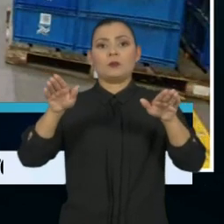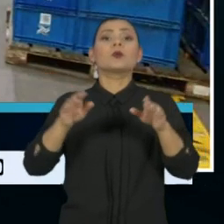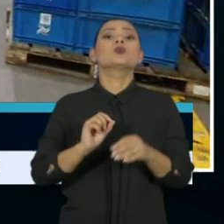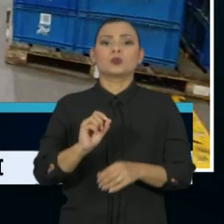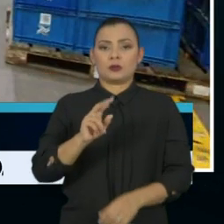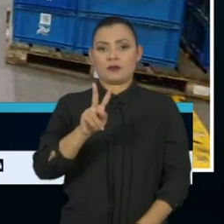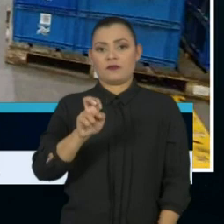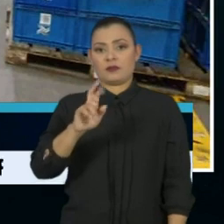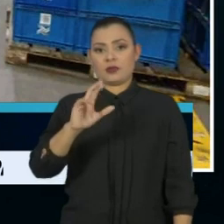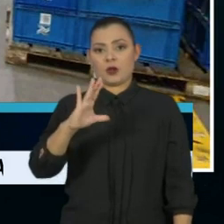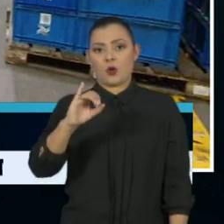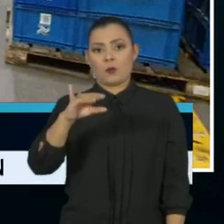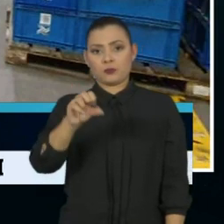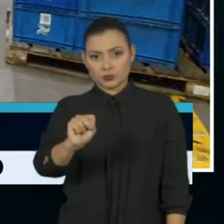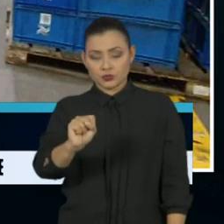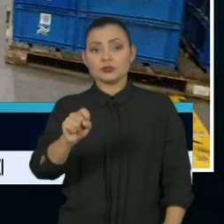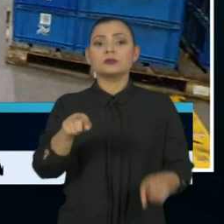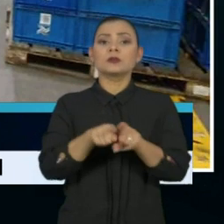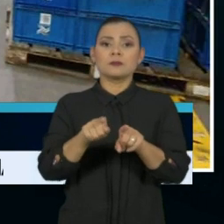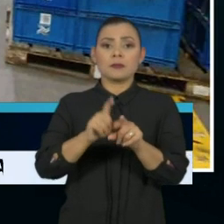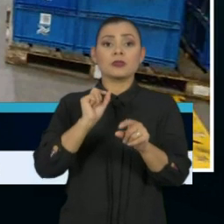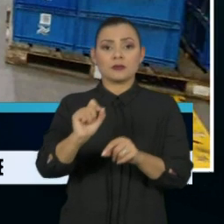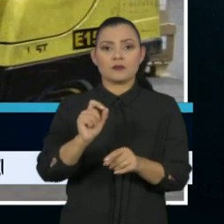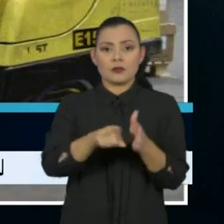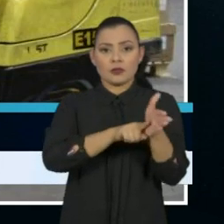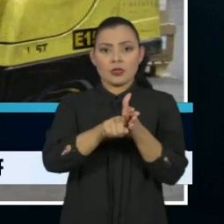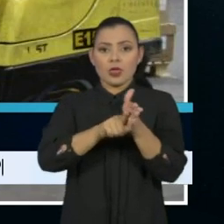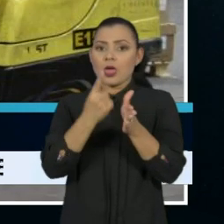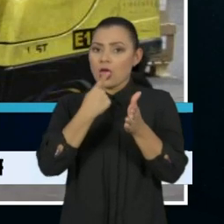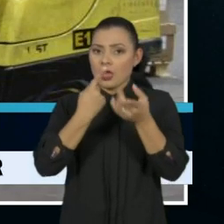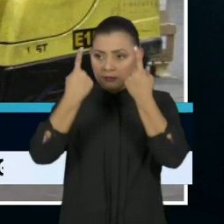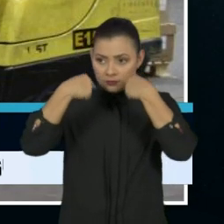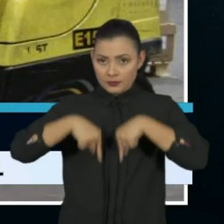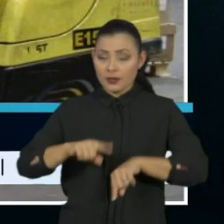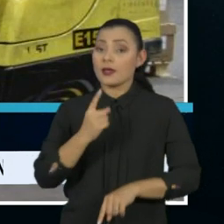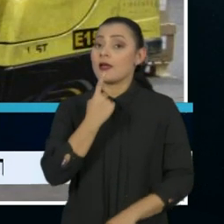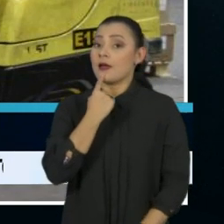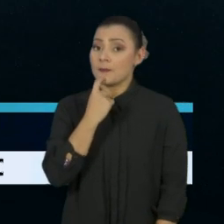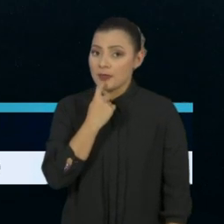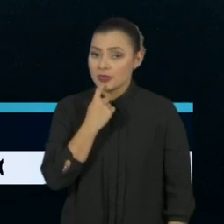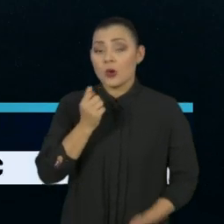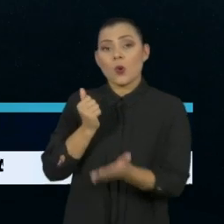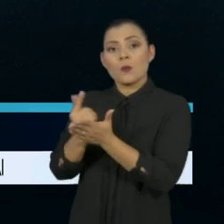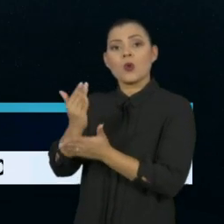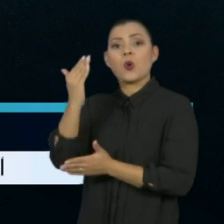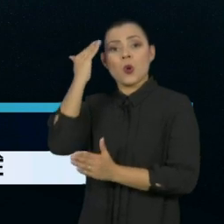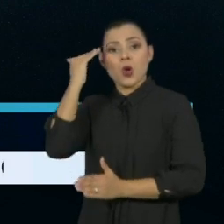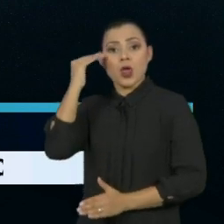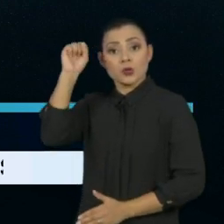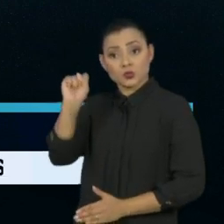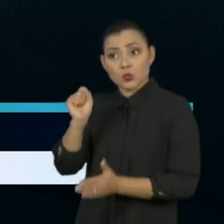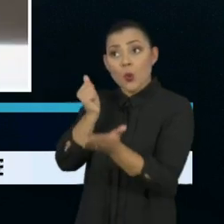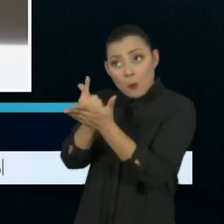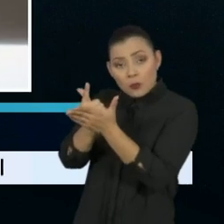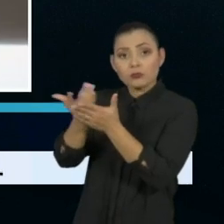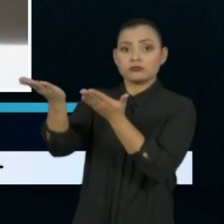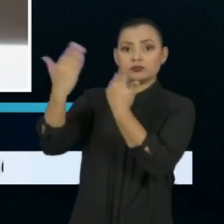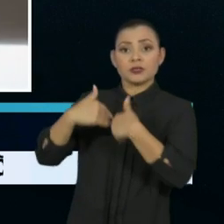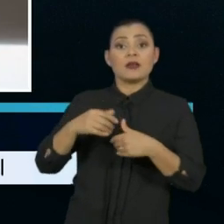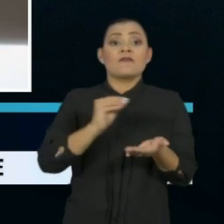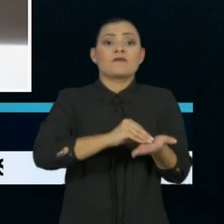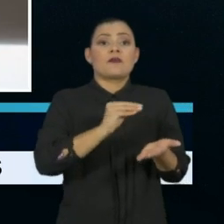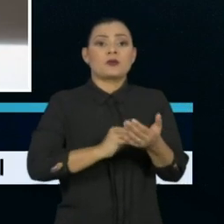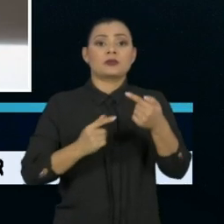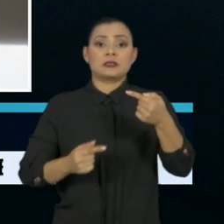575 mil testes para a doença. Eles foram comprados da Coreia do Sul. O restante da compra, 725